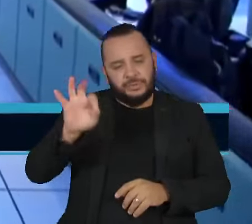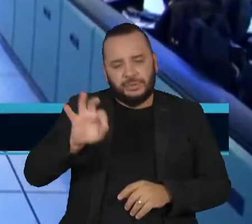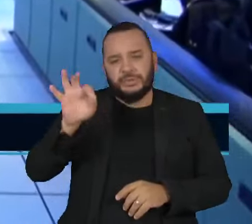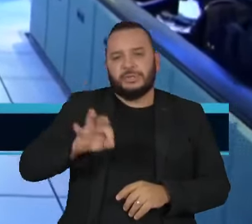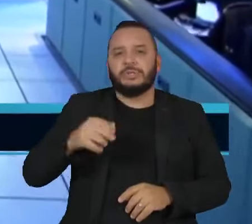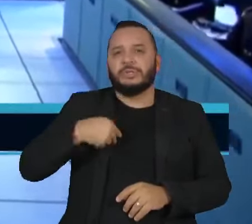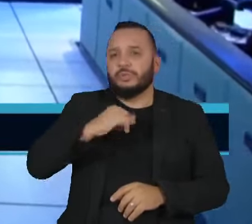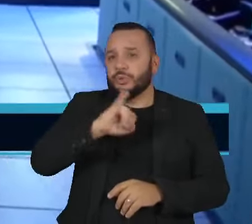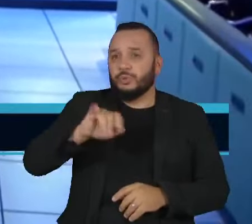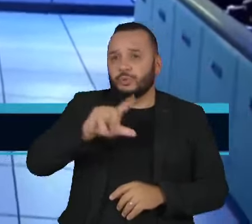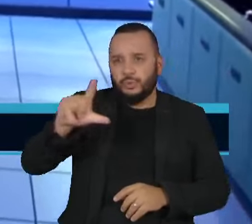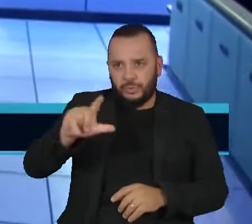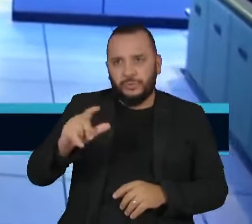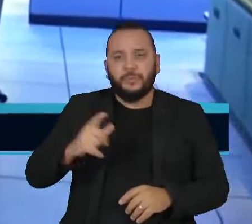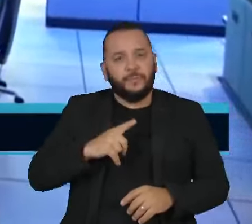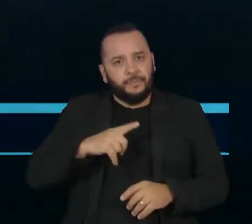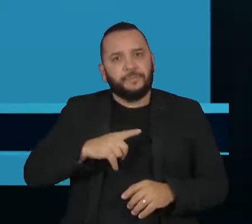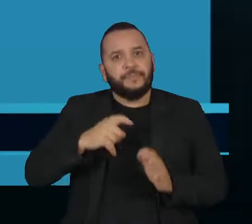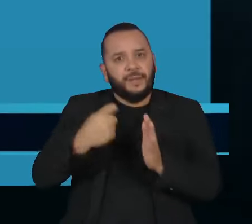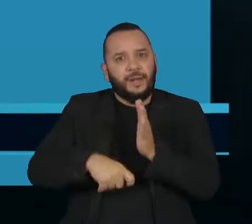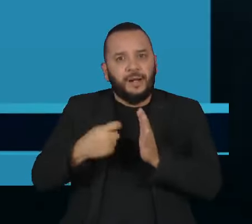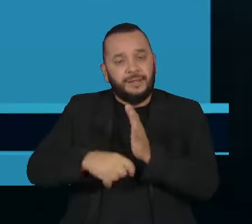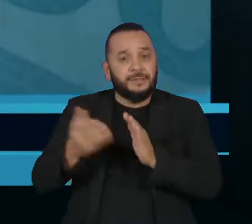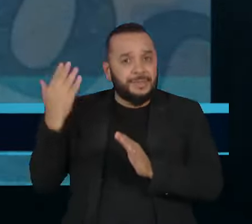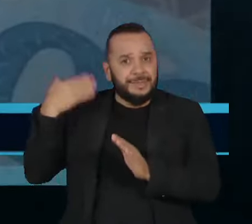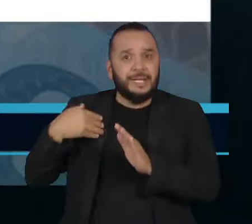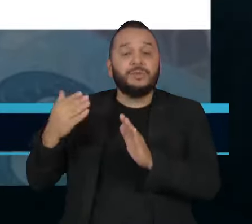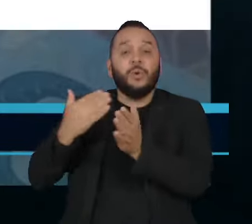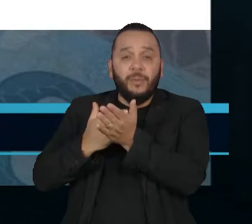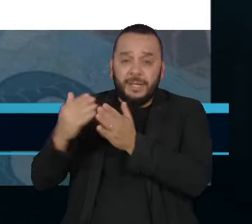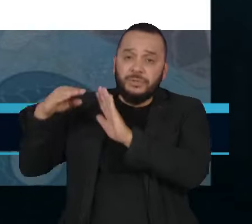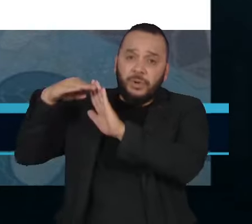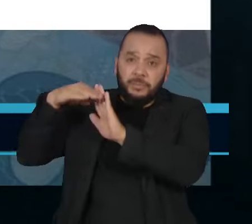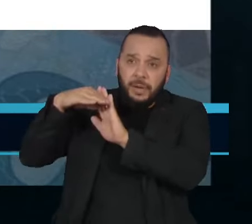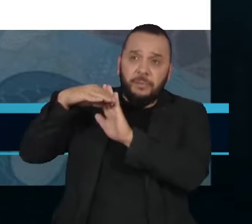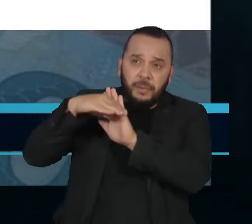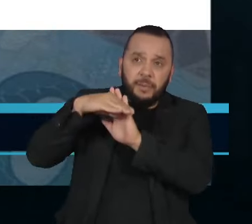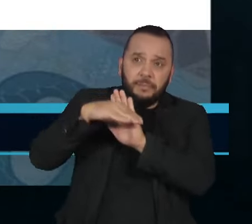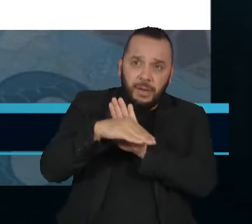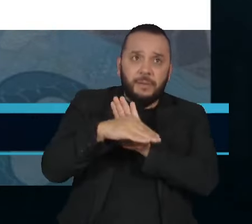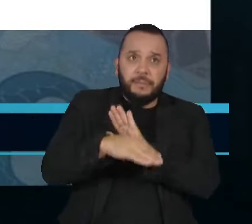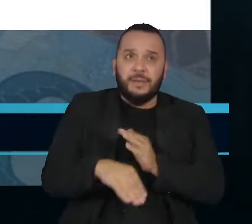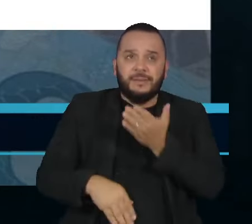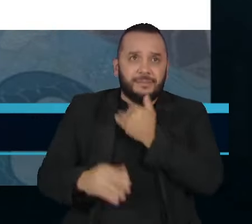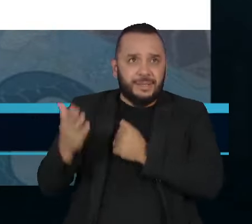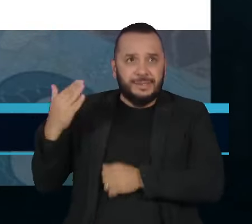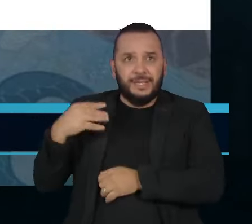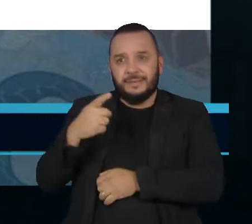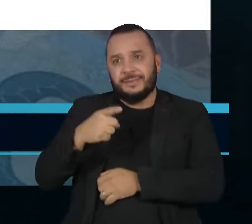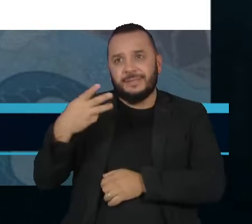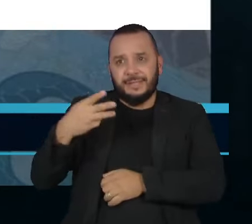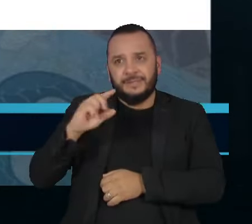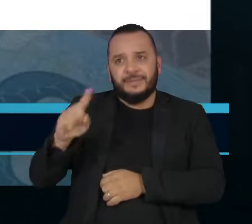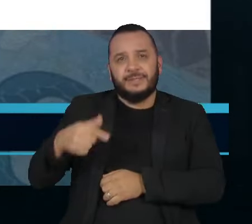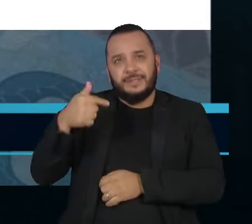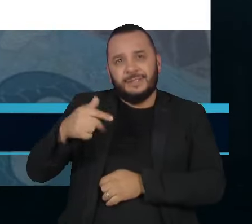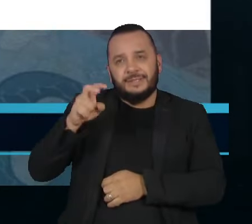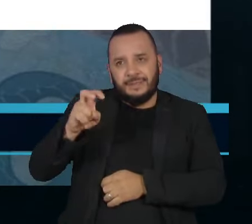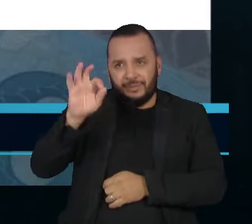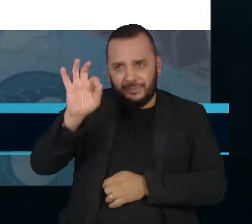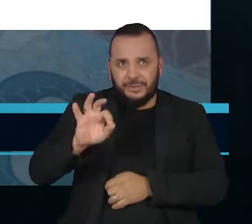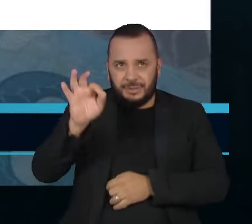interrompeu uma série de cortes da taxa. O governo Lula começou com juros em 13,75%.